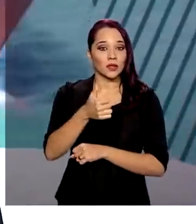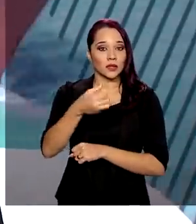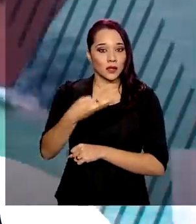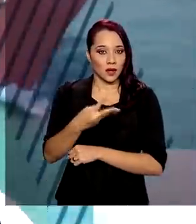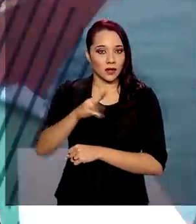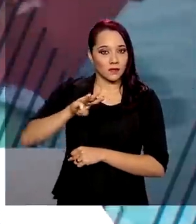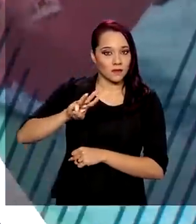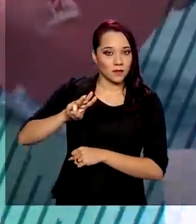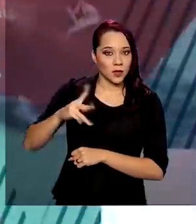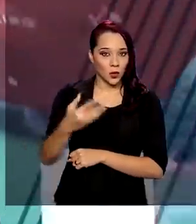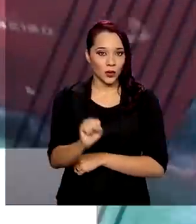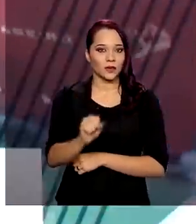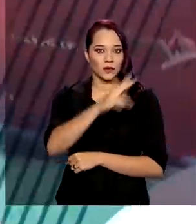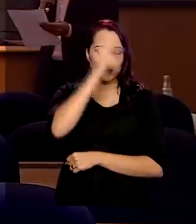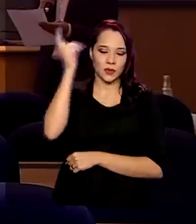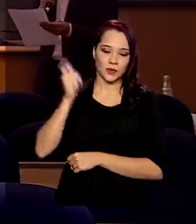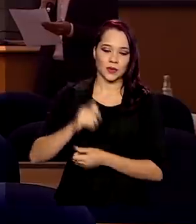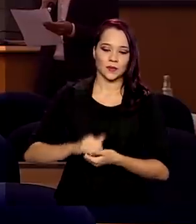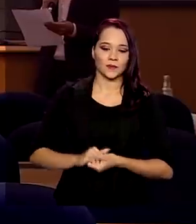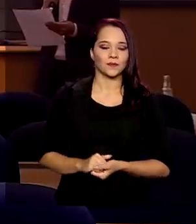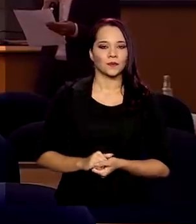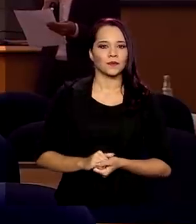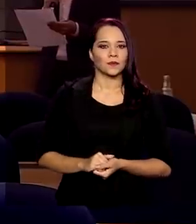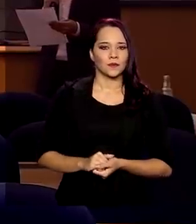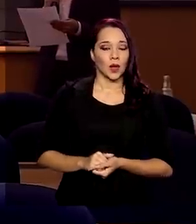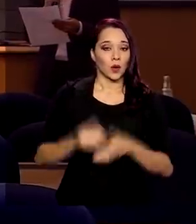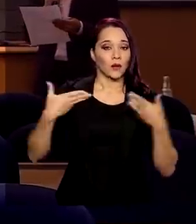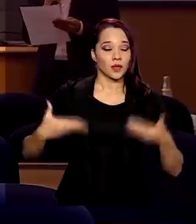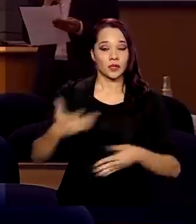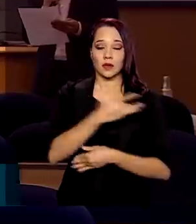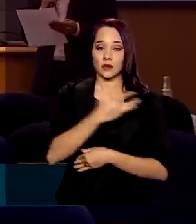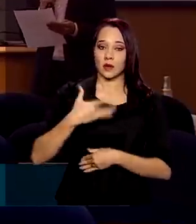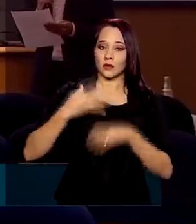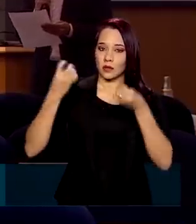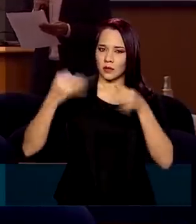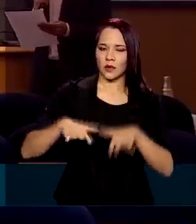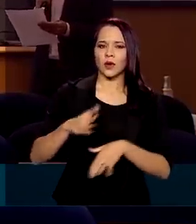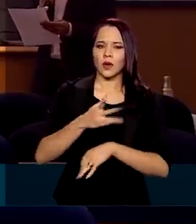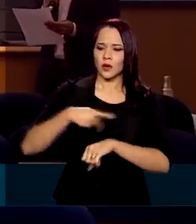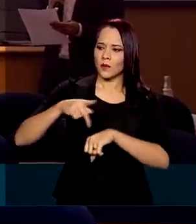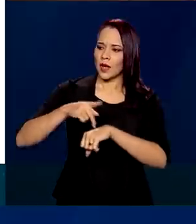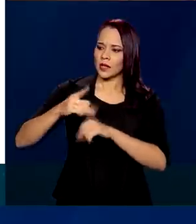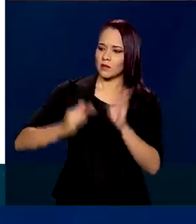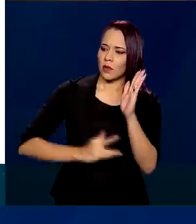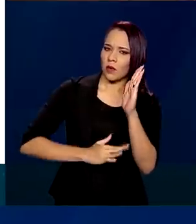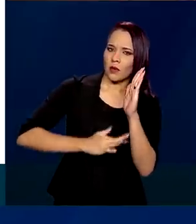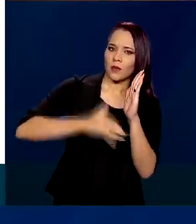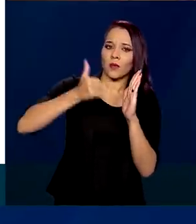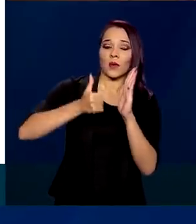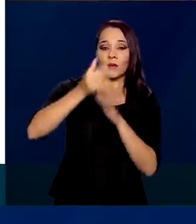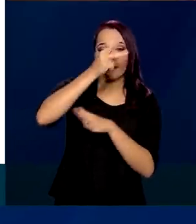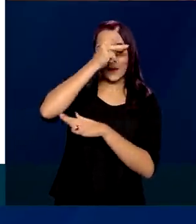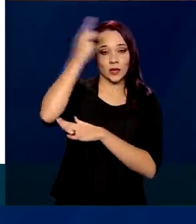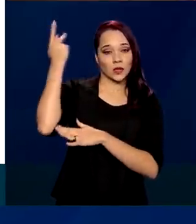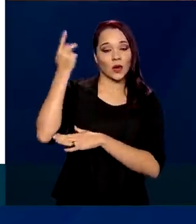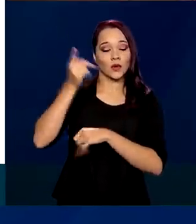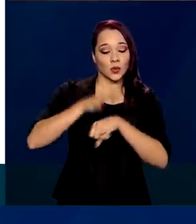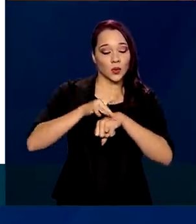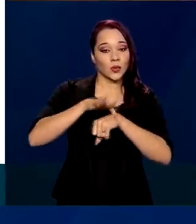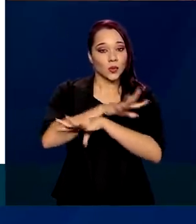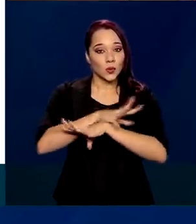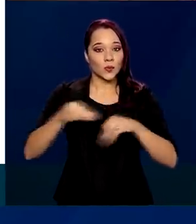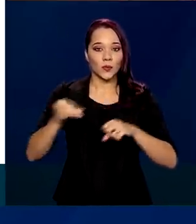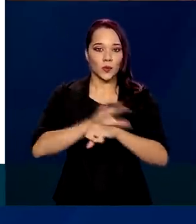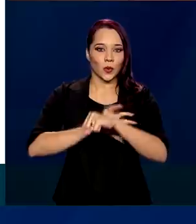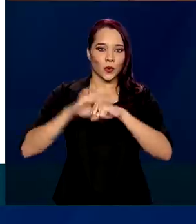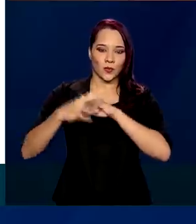milhões de pessoas. Segundo o Ministério da Saúde, o país lidera o índice de pessoas recuperadas da Covid